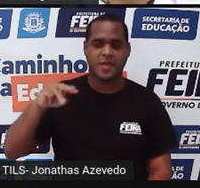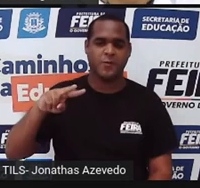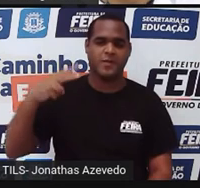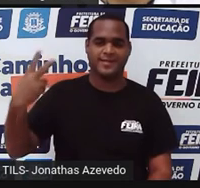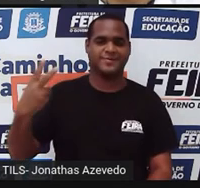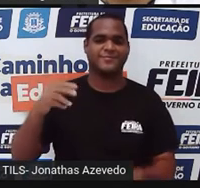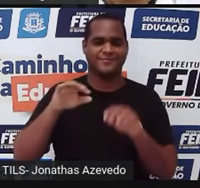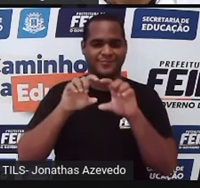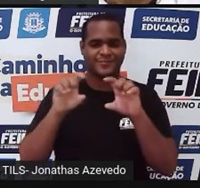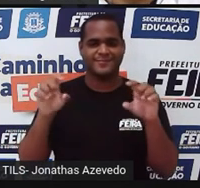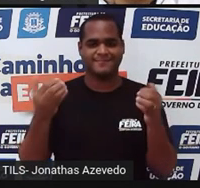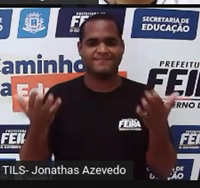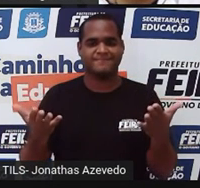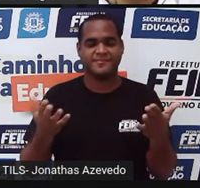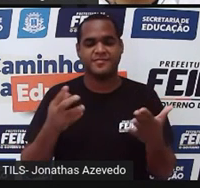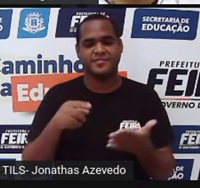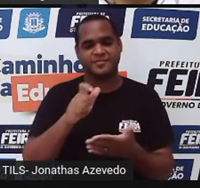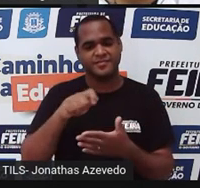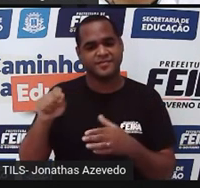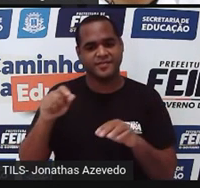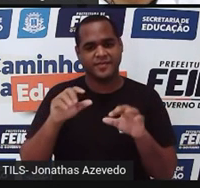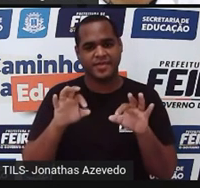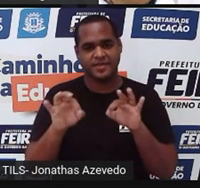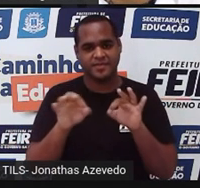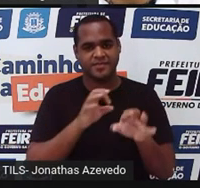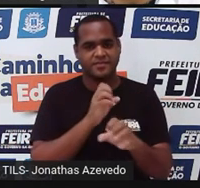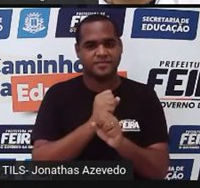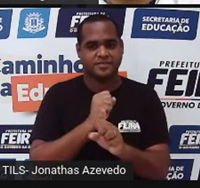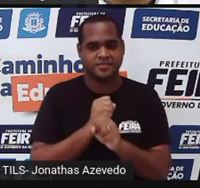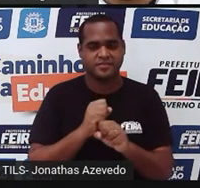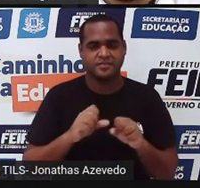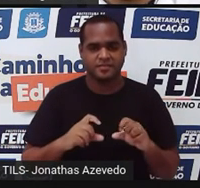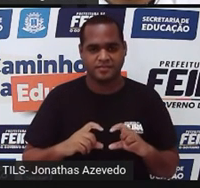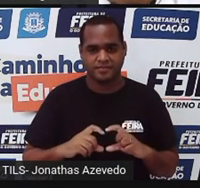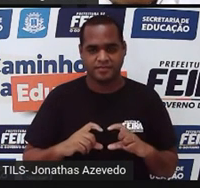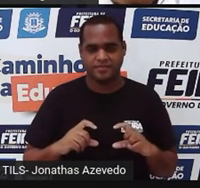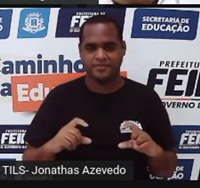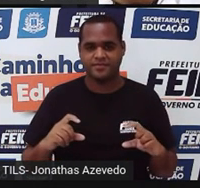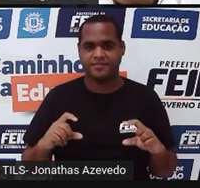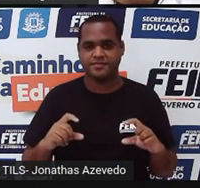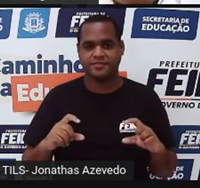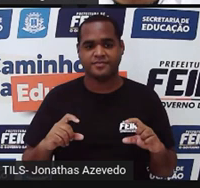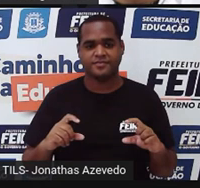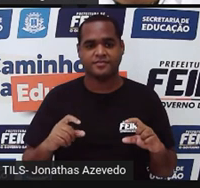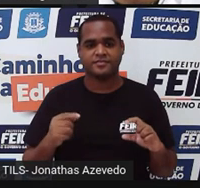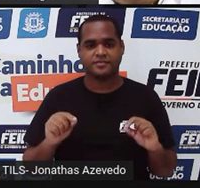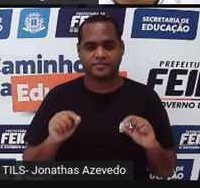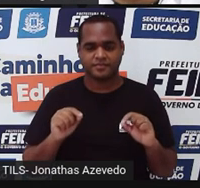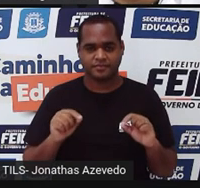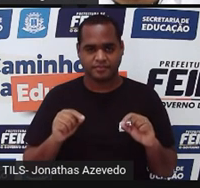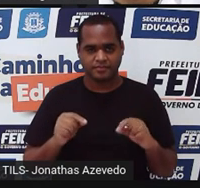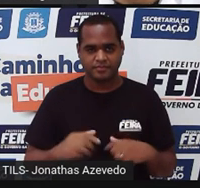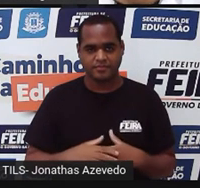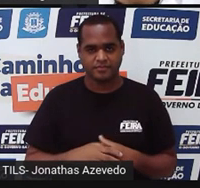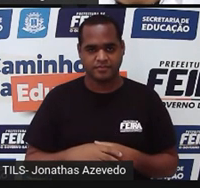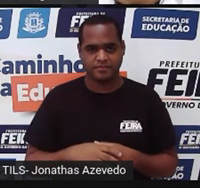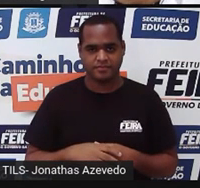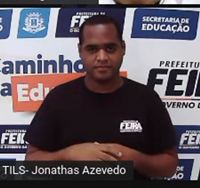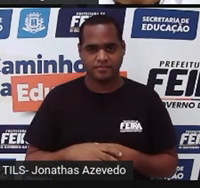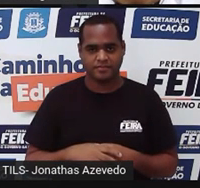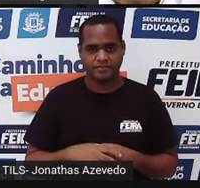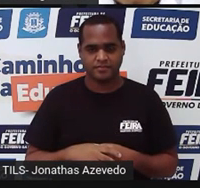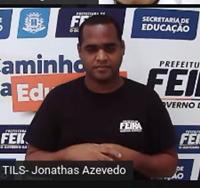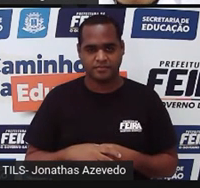quadrados Pronto. Escrevendo tudo isso na soma aí eu vou fazer ali é... vamos ver